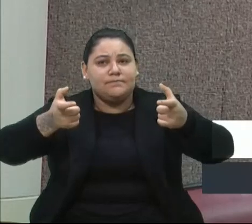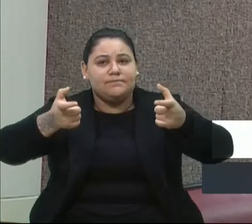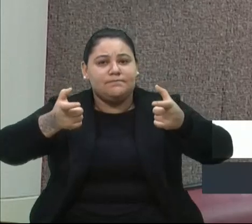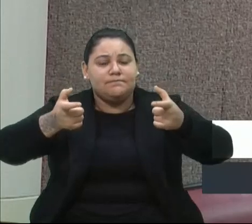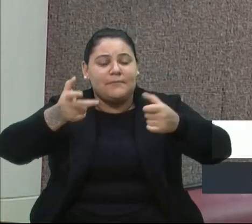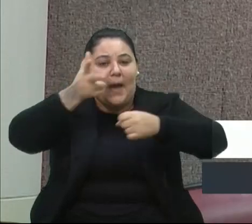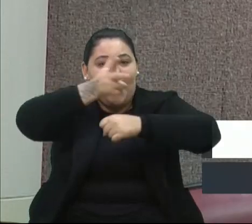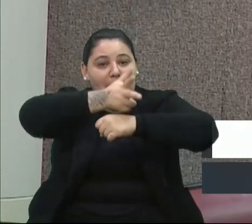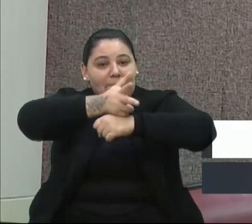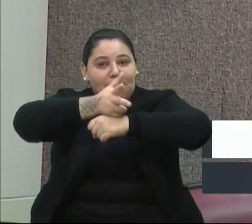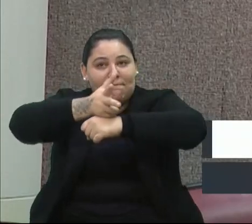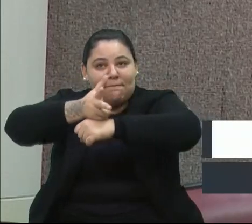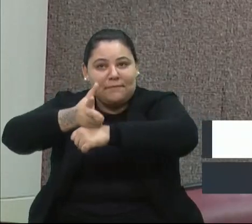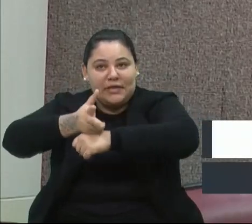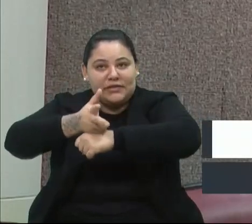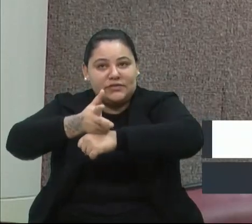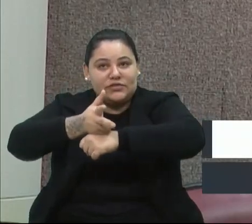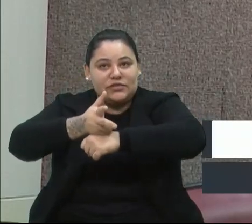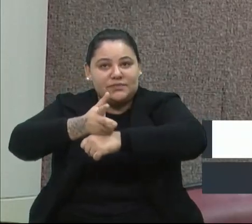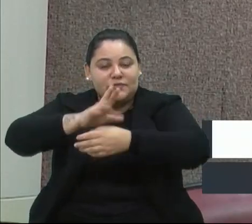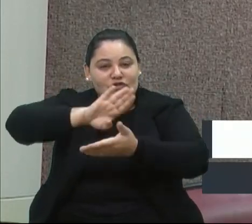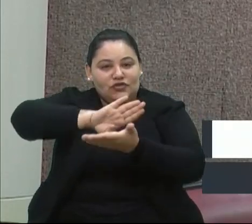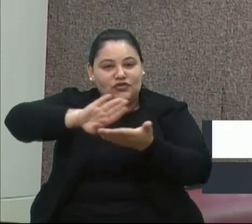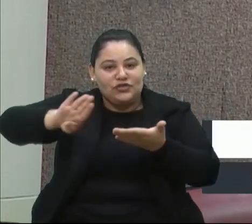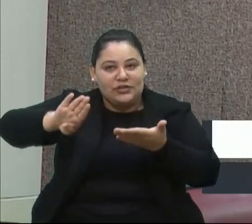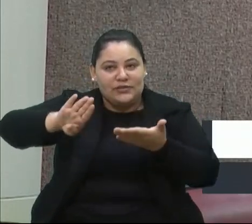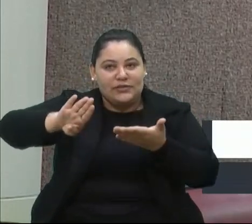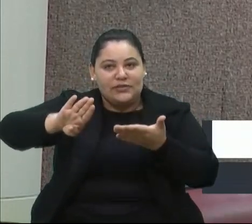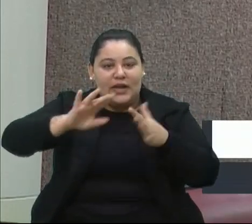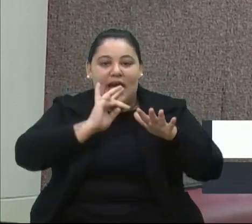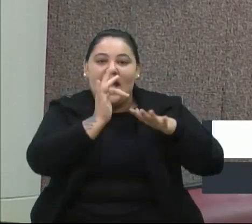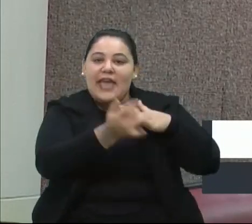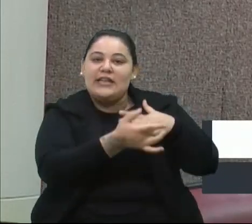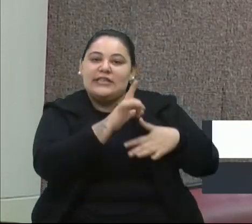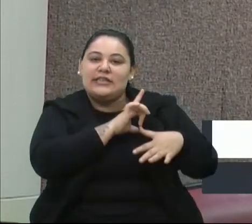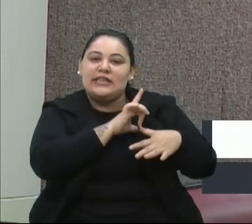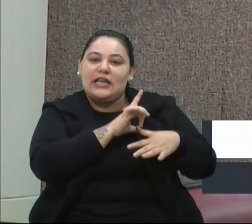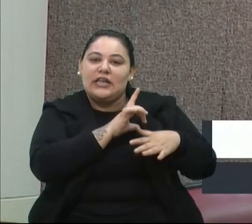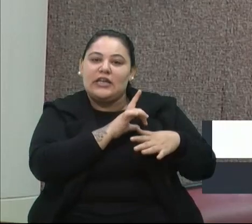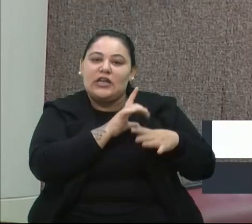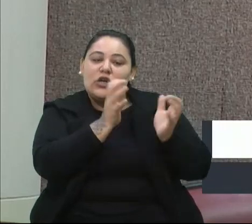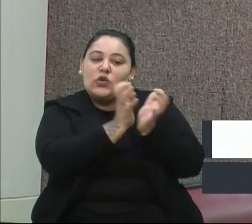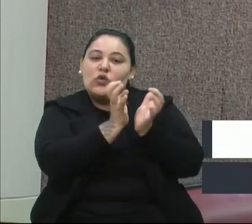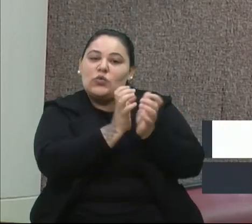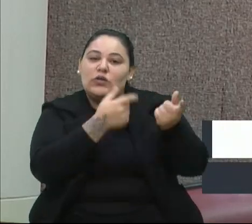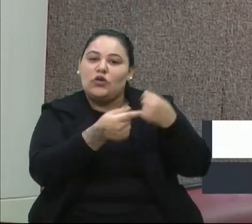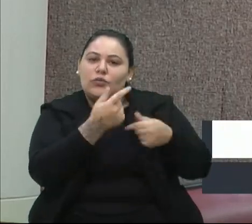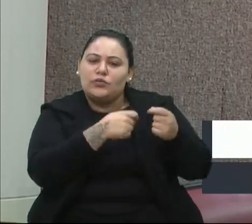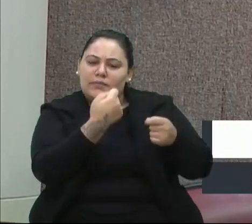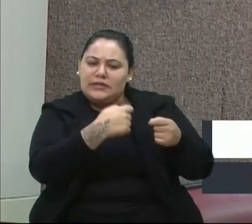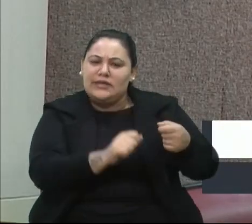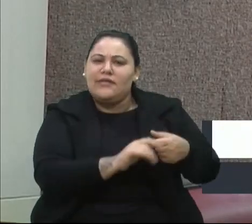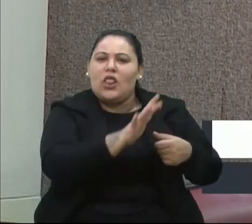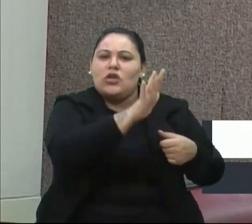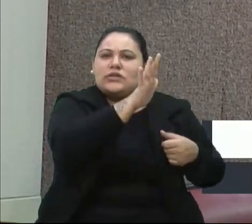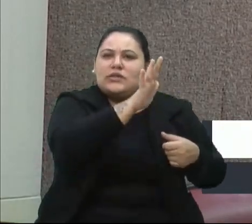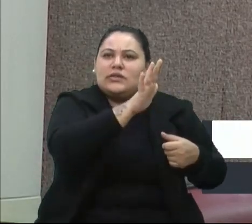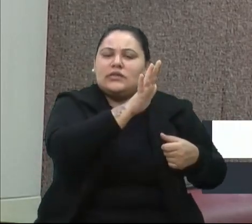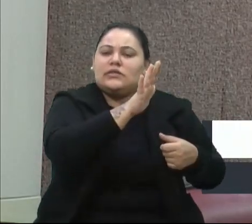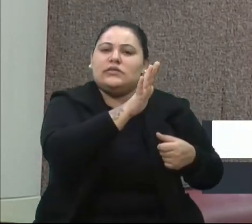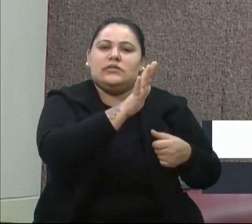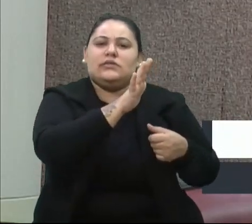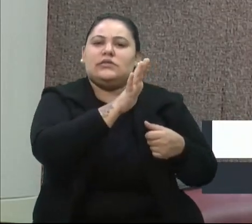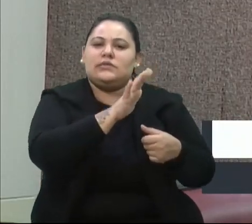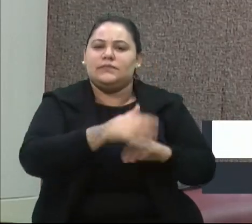independente será deixada de lado. As grandes redes que têm grandes grupos econômicos, esses aí têm que ser valorizados nesse